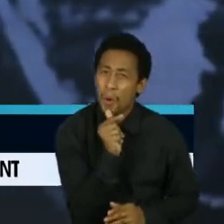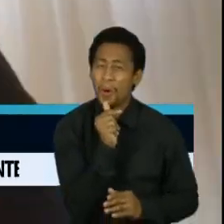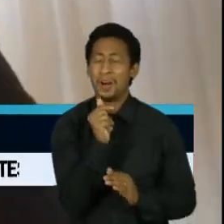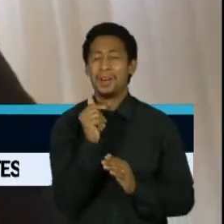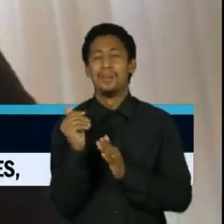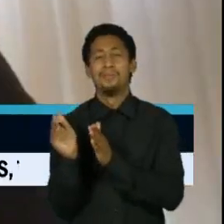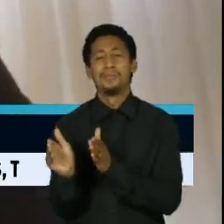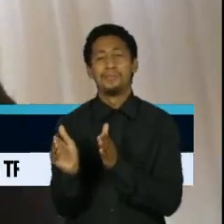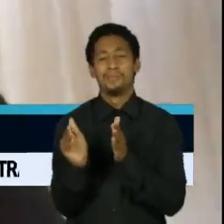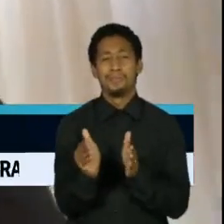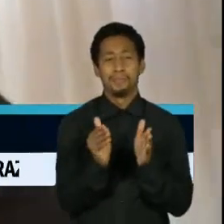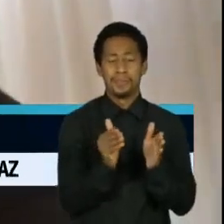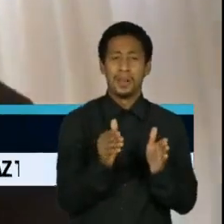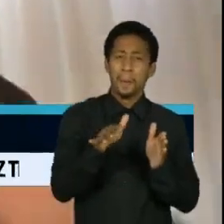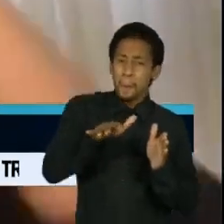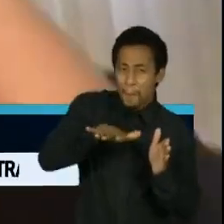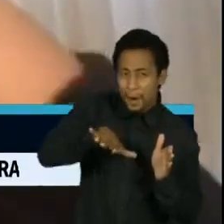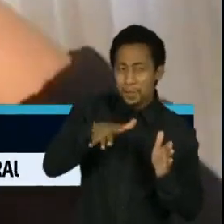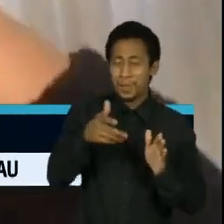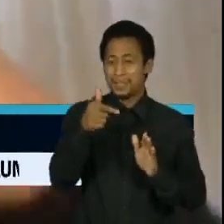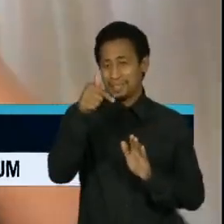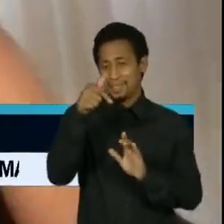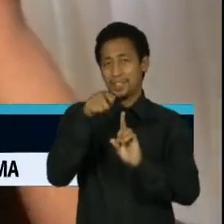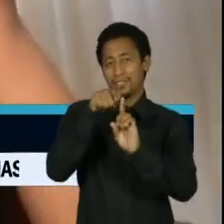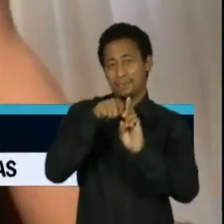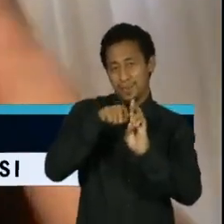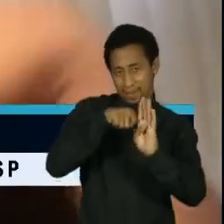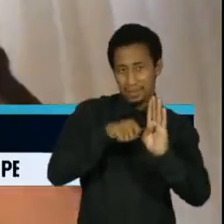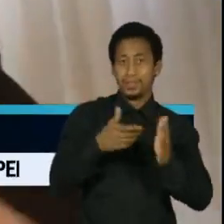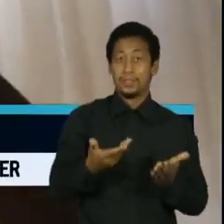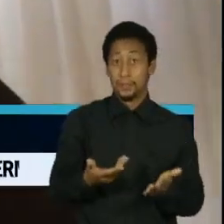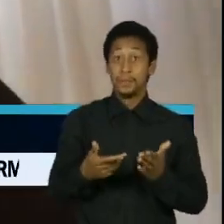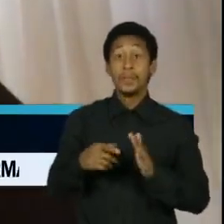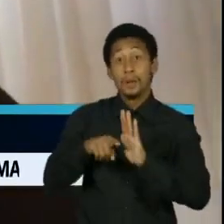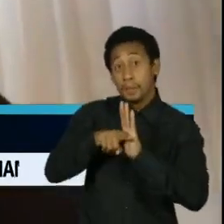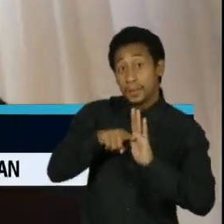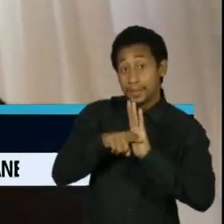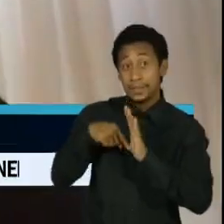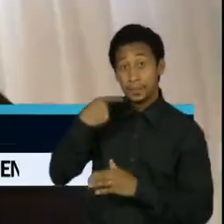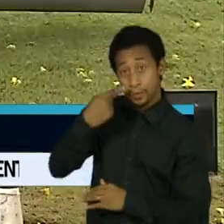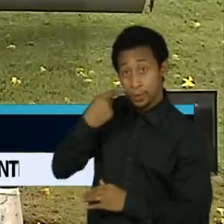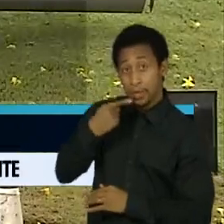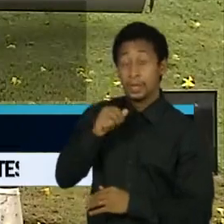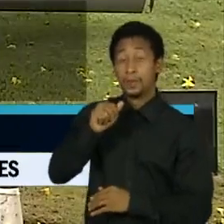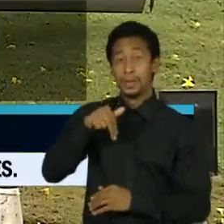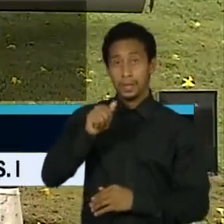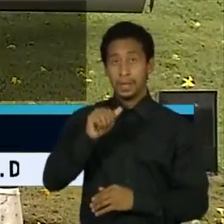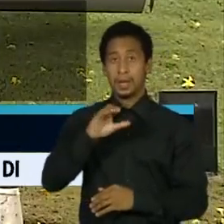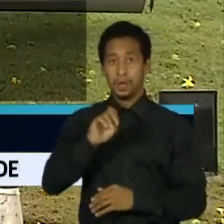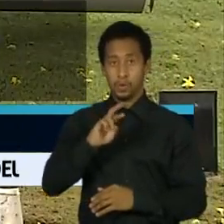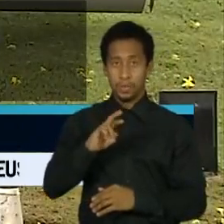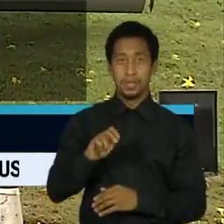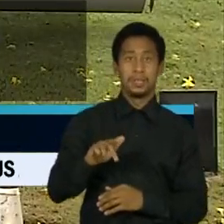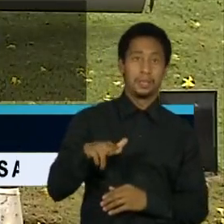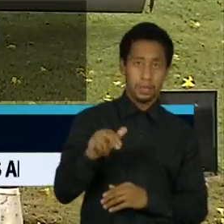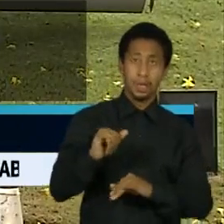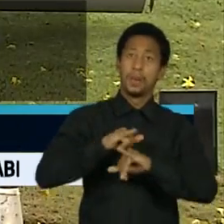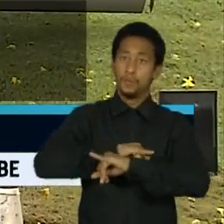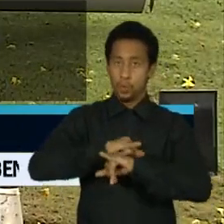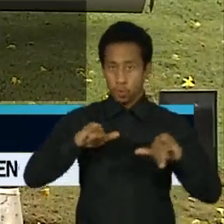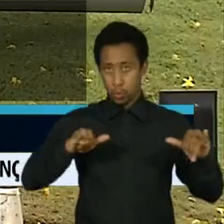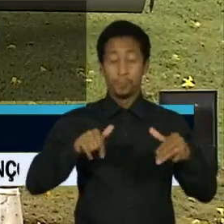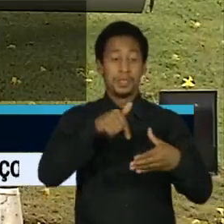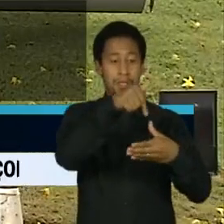meses. De acordo com o estudo realizado pela advogada Ana Carolina Valadares, quatro dos sete meses são